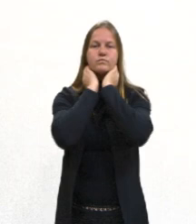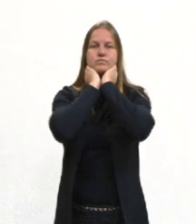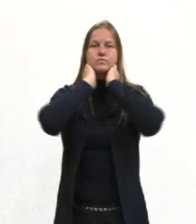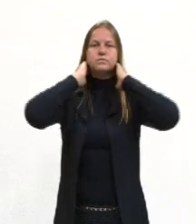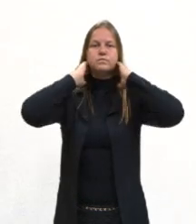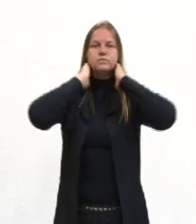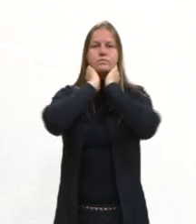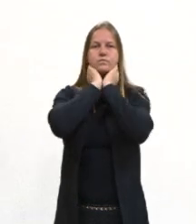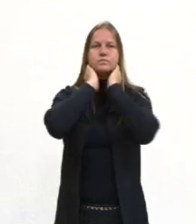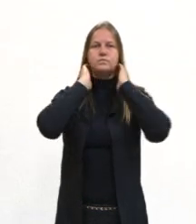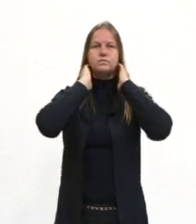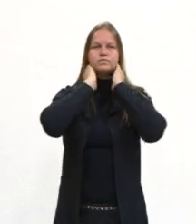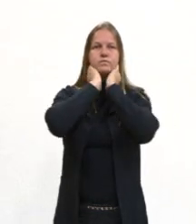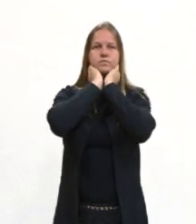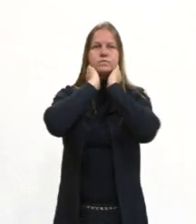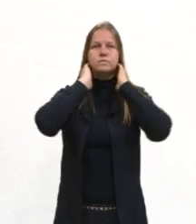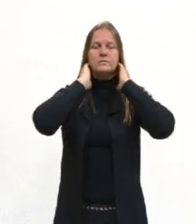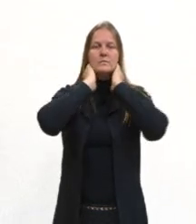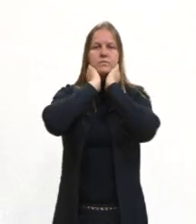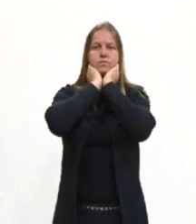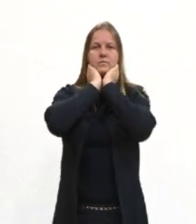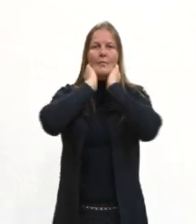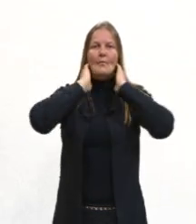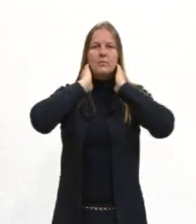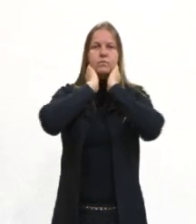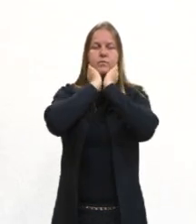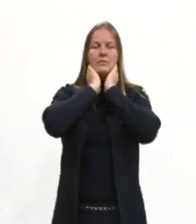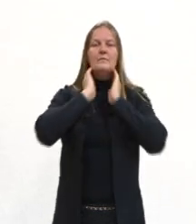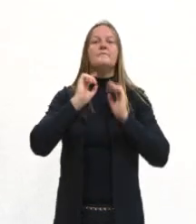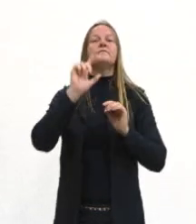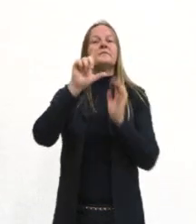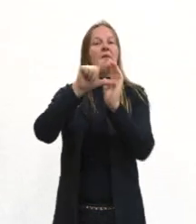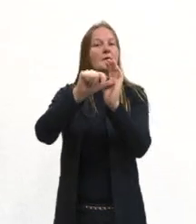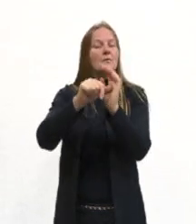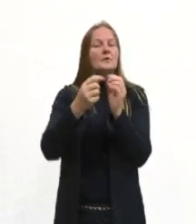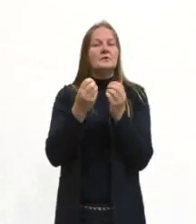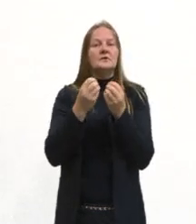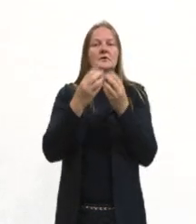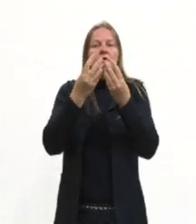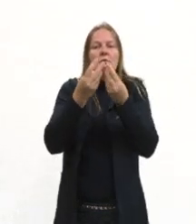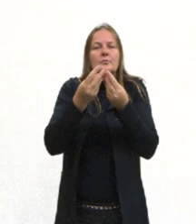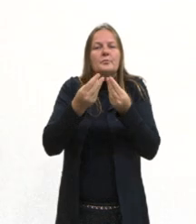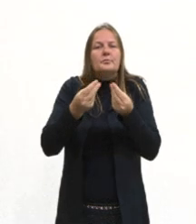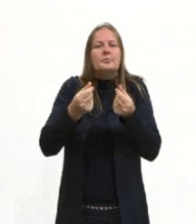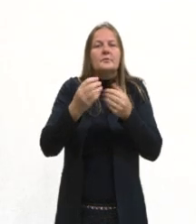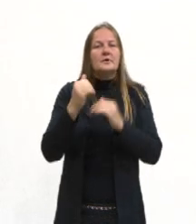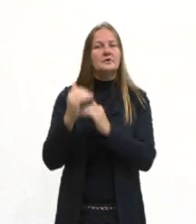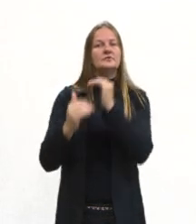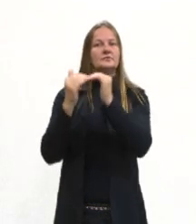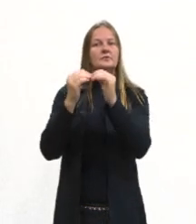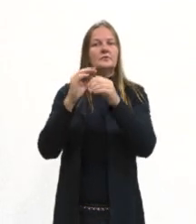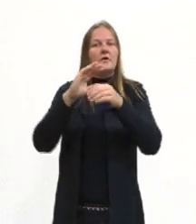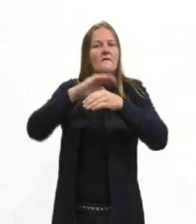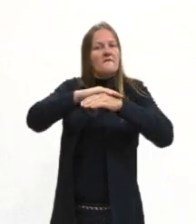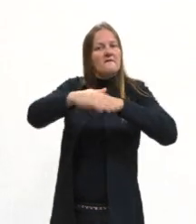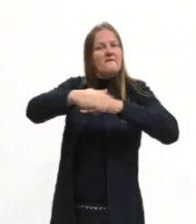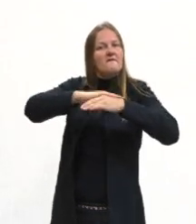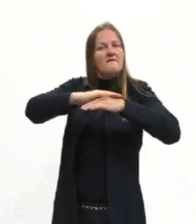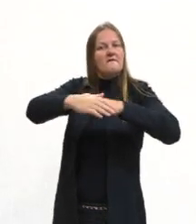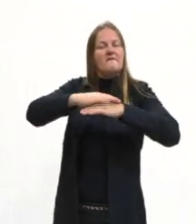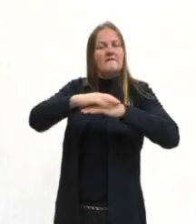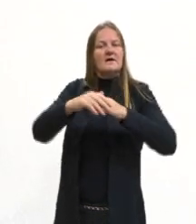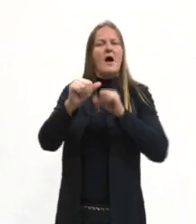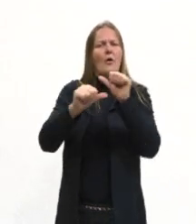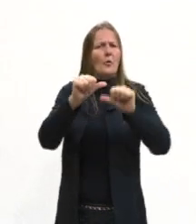terrestres as fendas desaparecem ainda no início do desenvolvimento. Tem algumas mutações